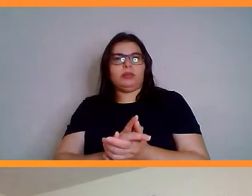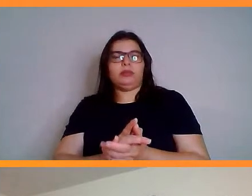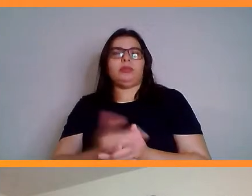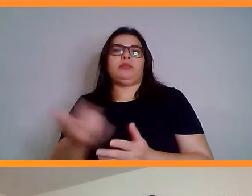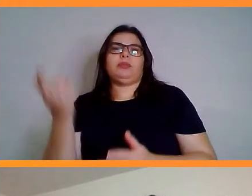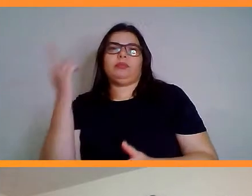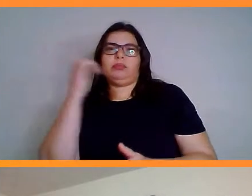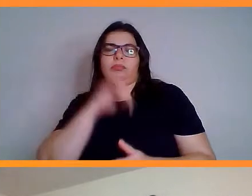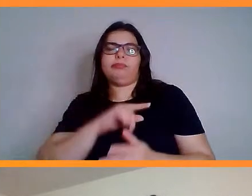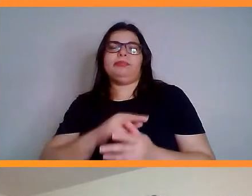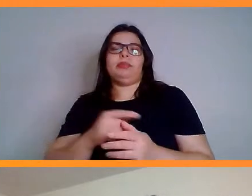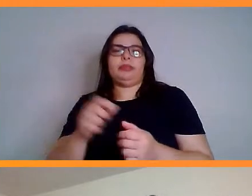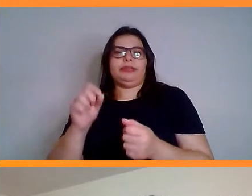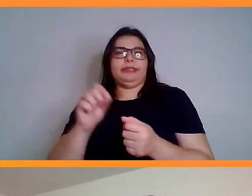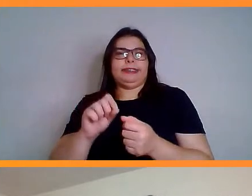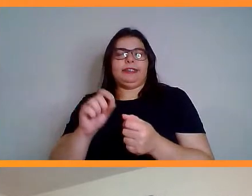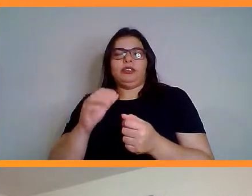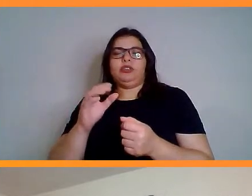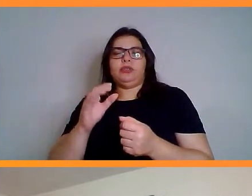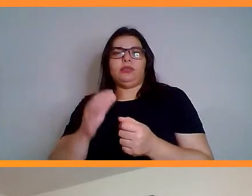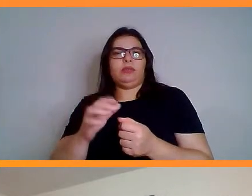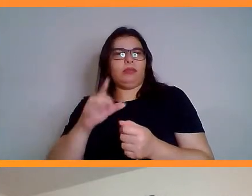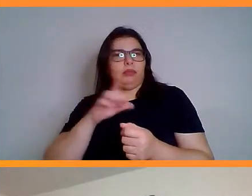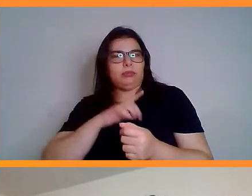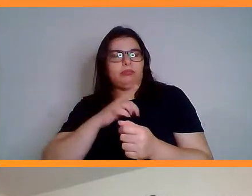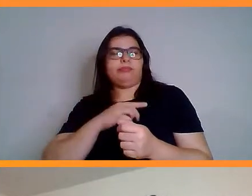sêmen, né. Então, ocorre também.